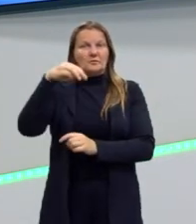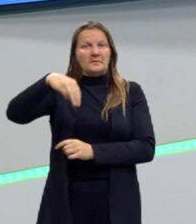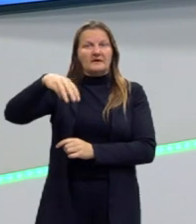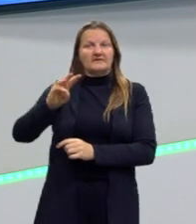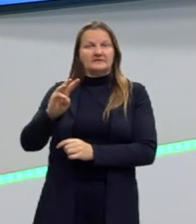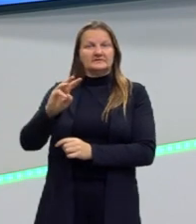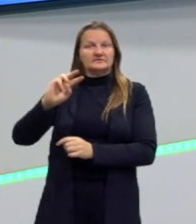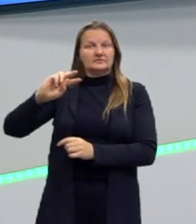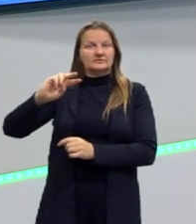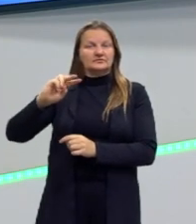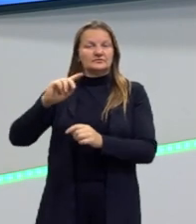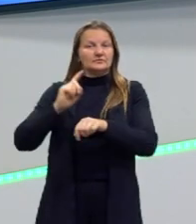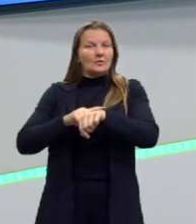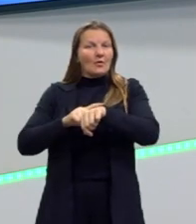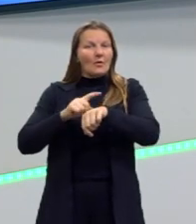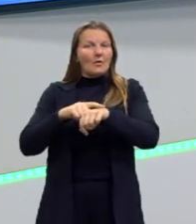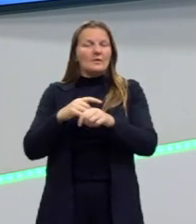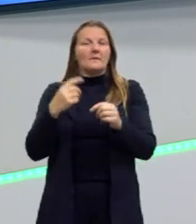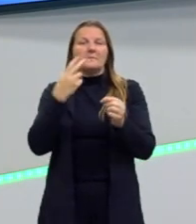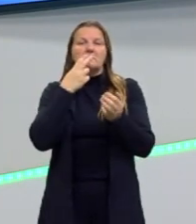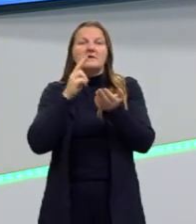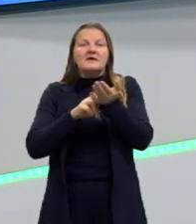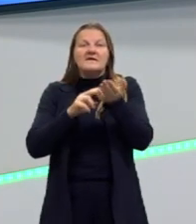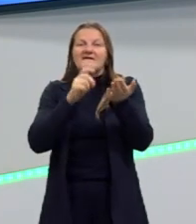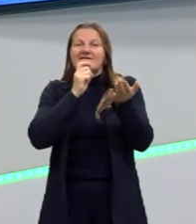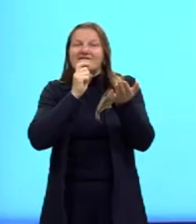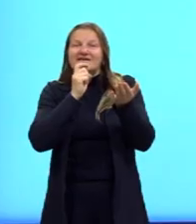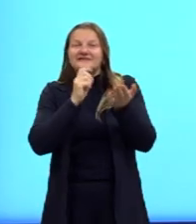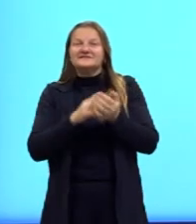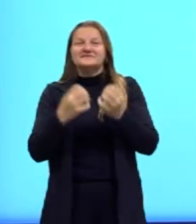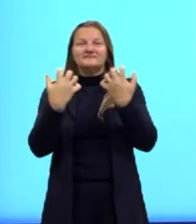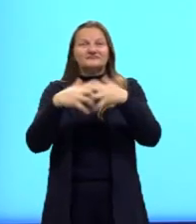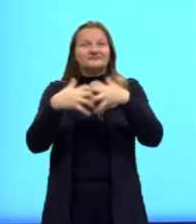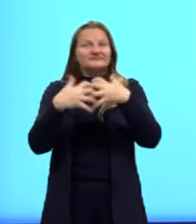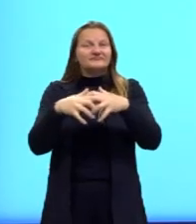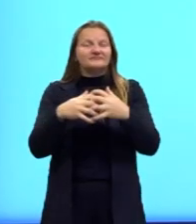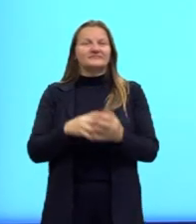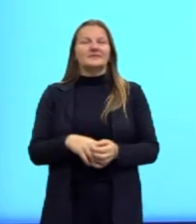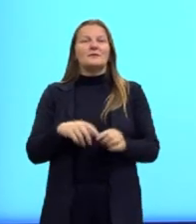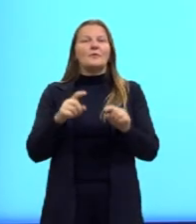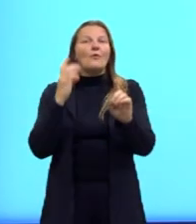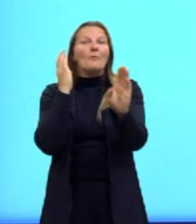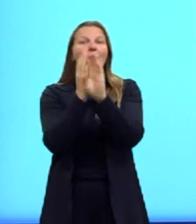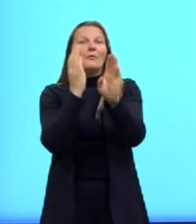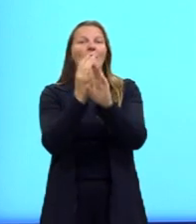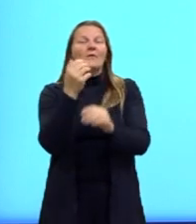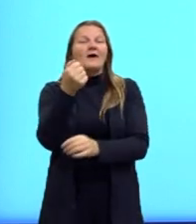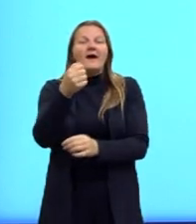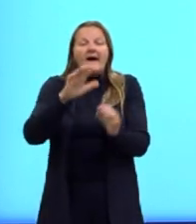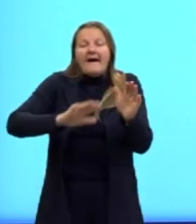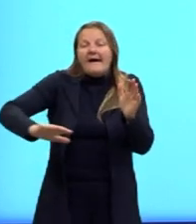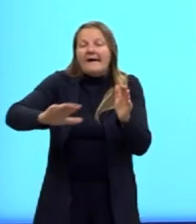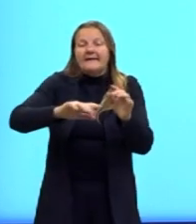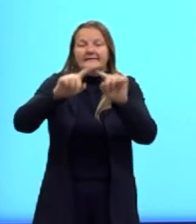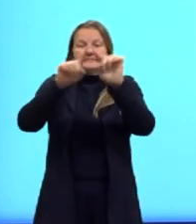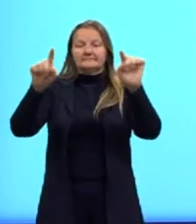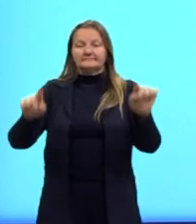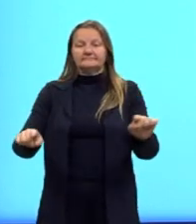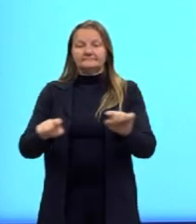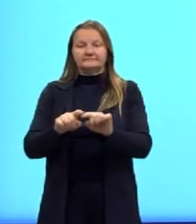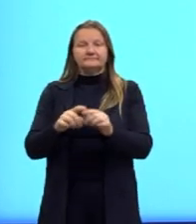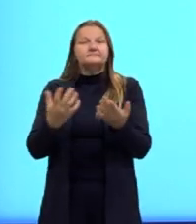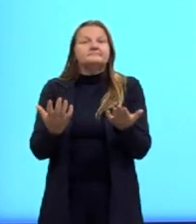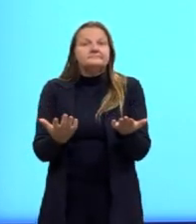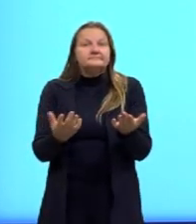hora, para chegar no selo de eficiência. Mas a gente precisa descobrir a área, nós não temos a medida, então, ali, da área do